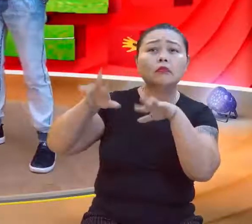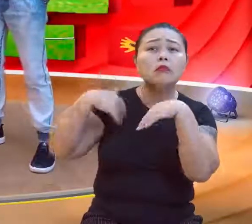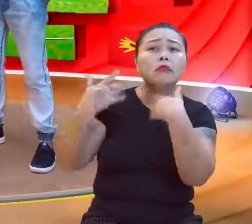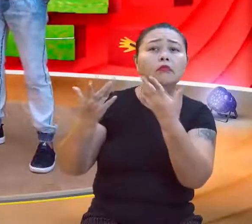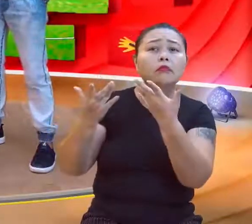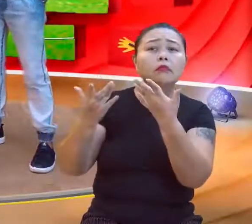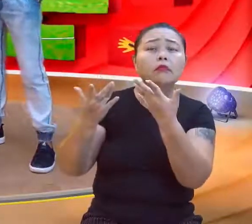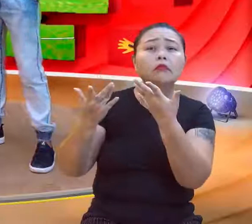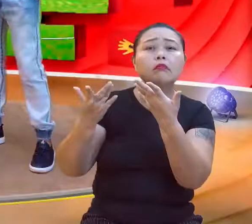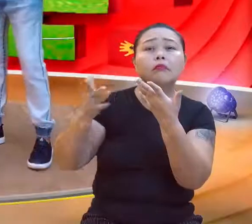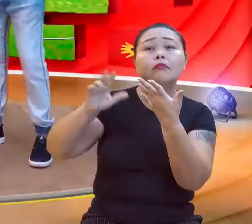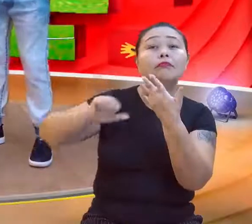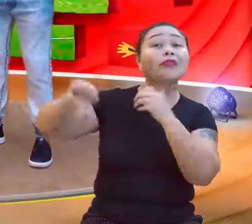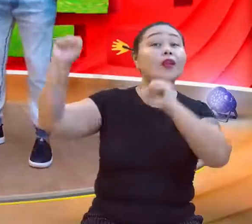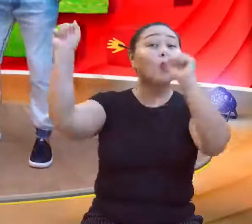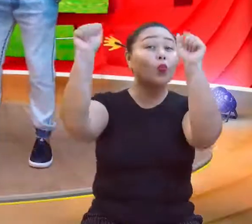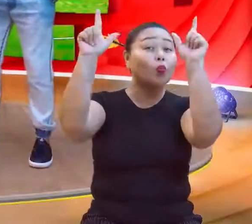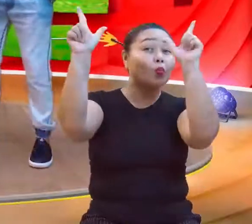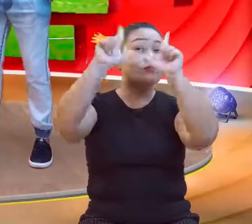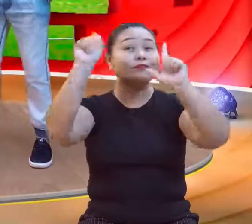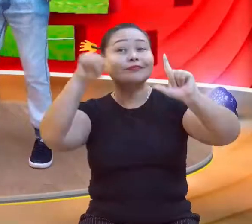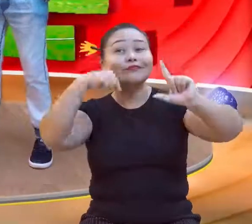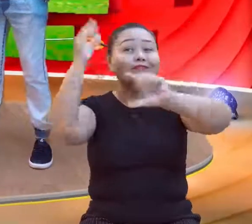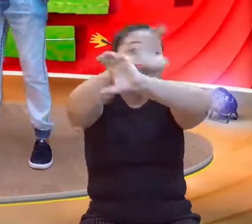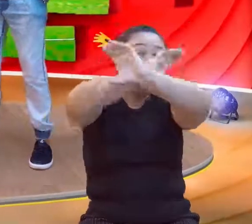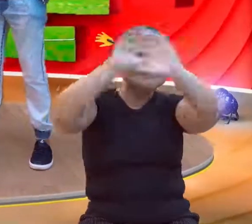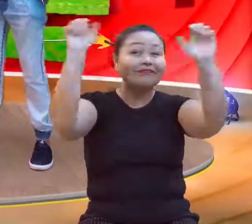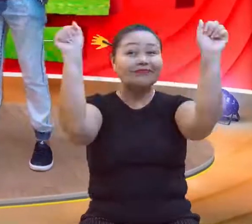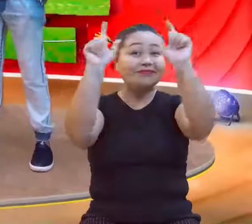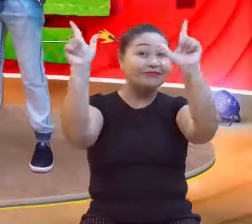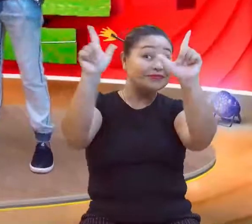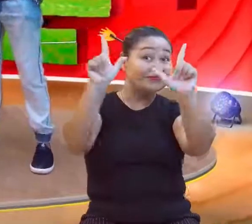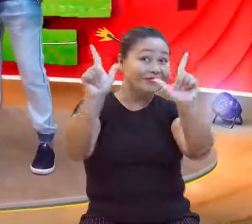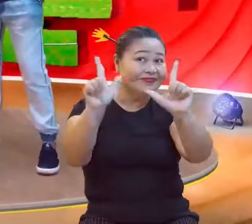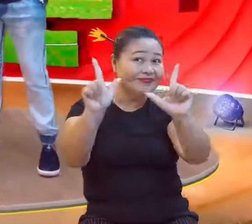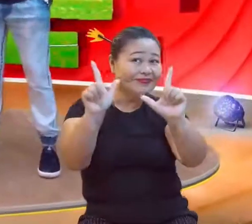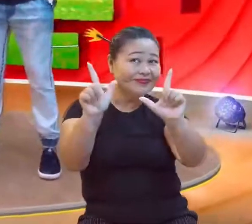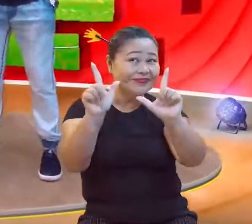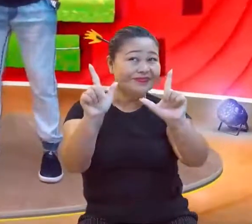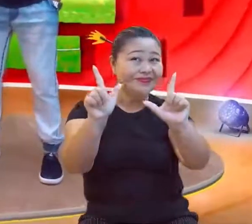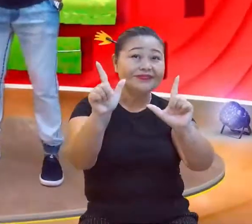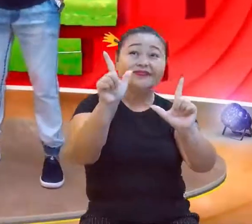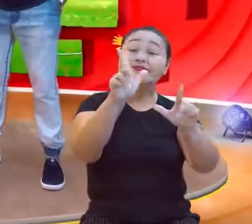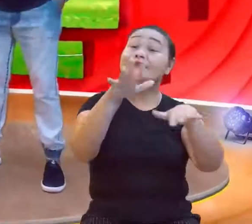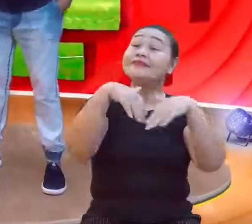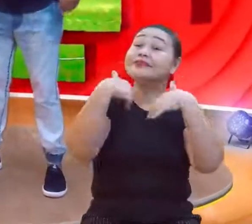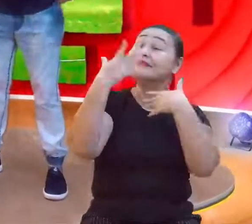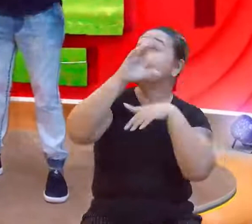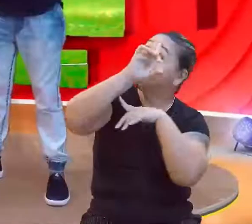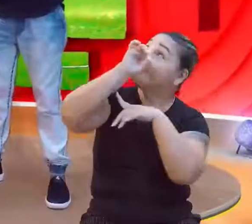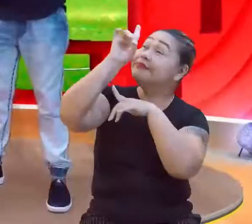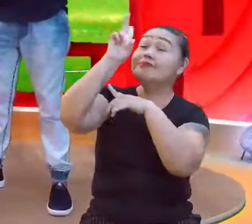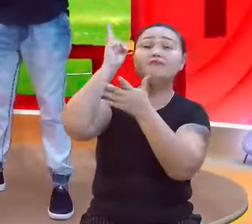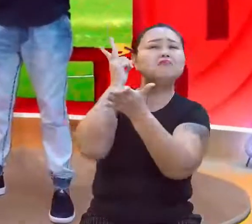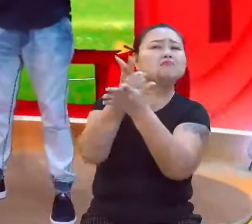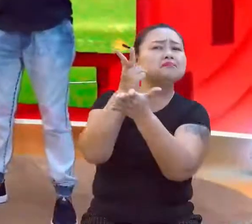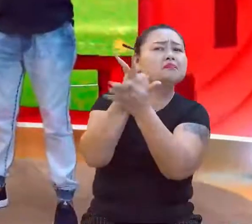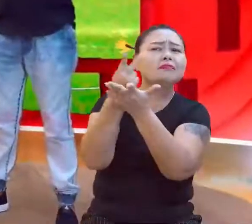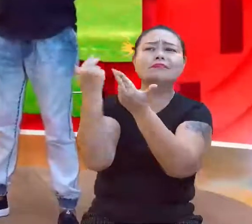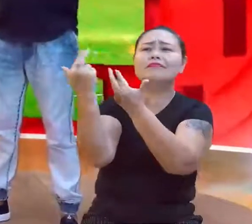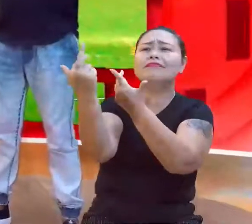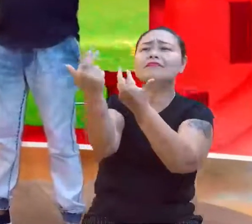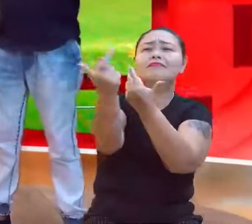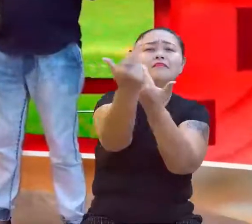azul, o nosso céu é sempre azul. E que Deus o mantenha sem igual, né?